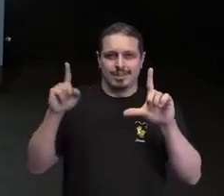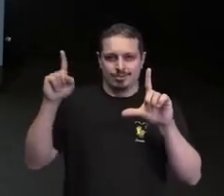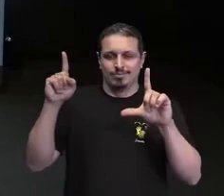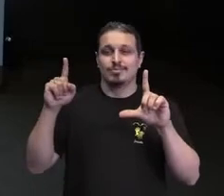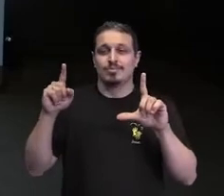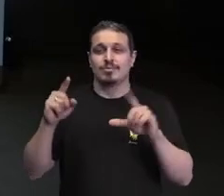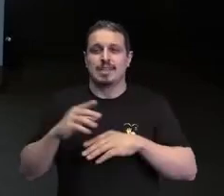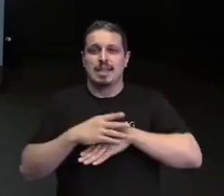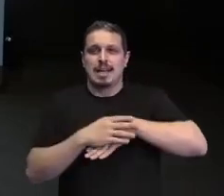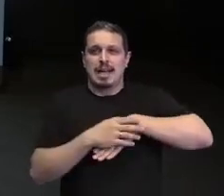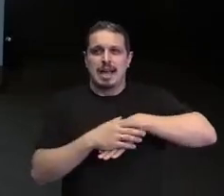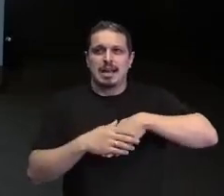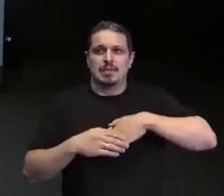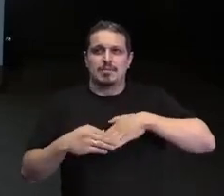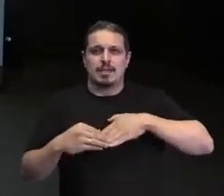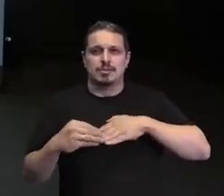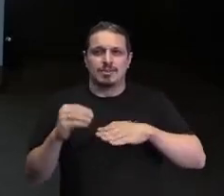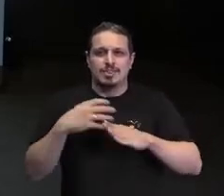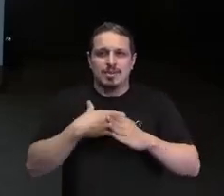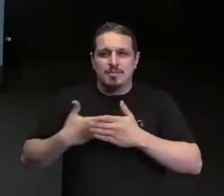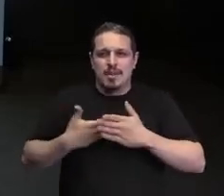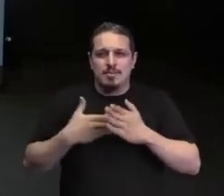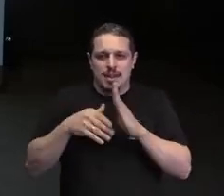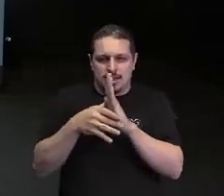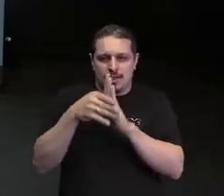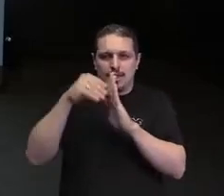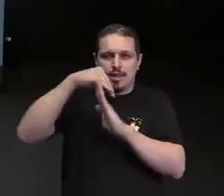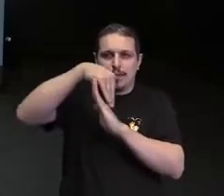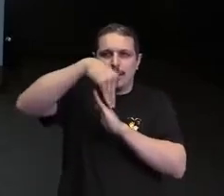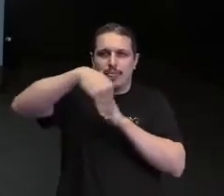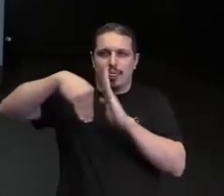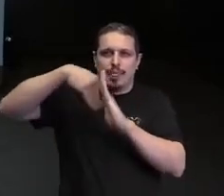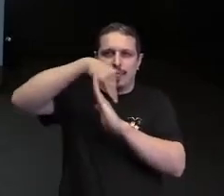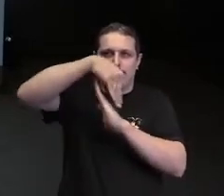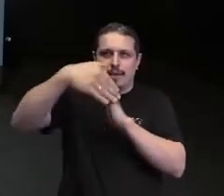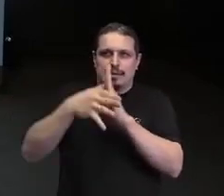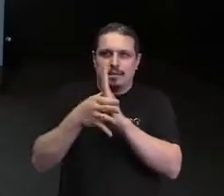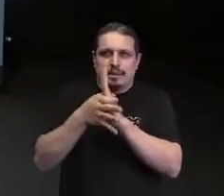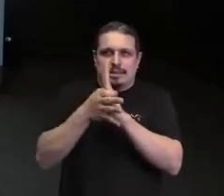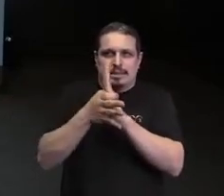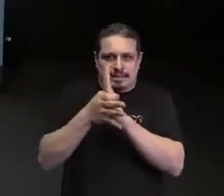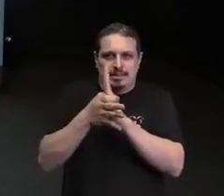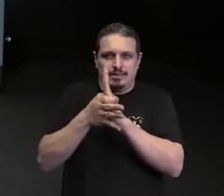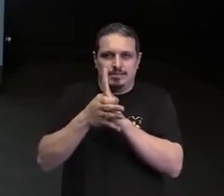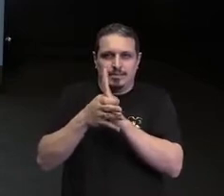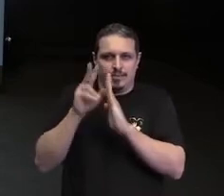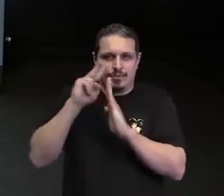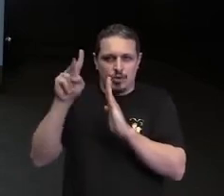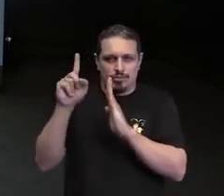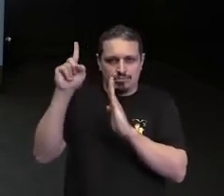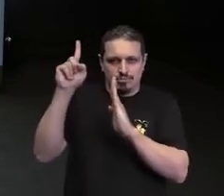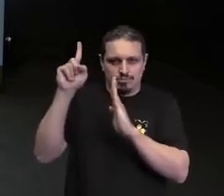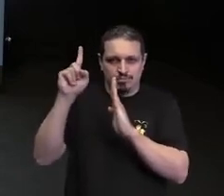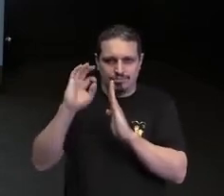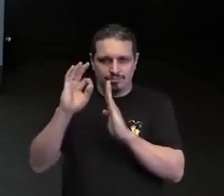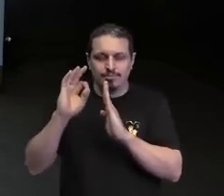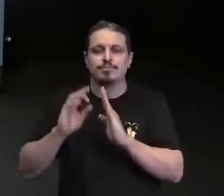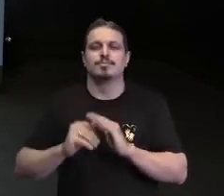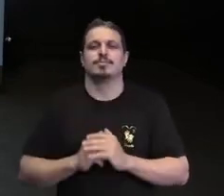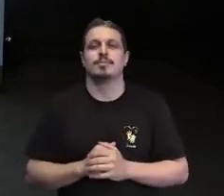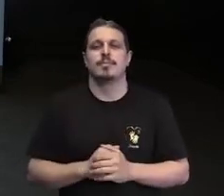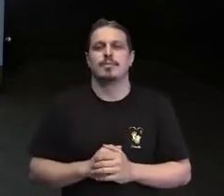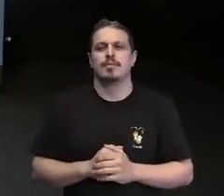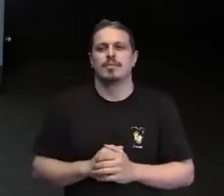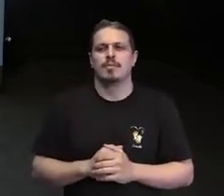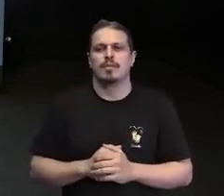-nascido, de uma criança pequena. Esse pé é um pé pequeno, então talvez seja até de uma criança